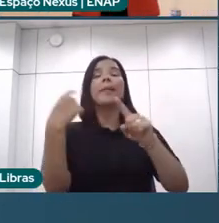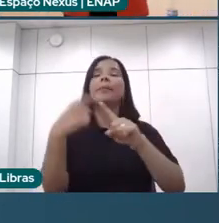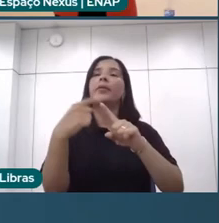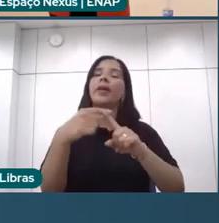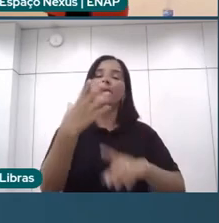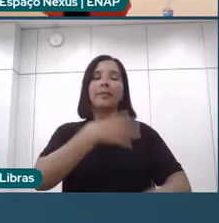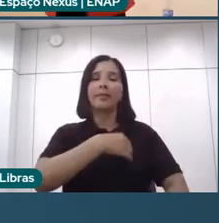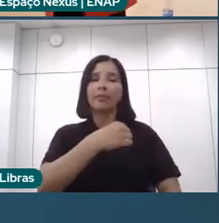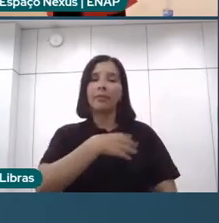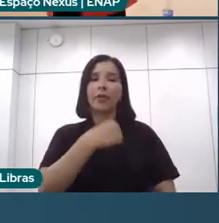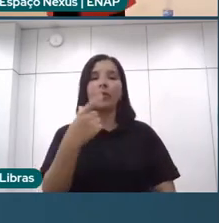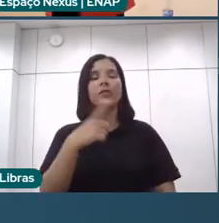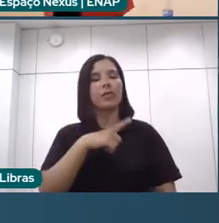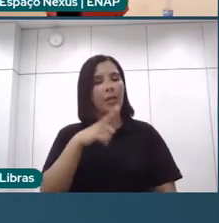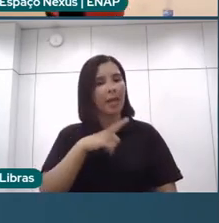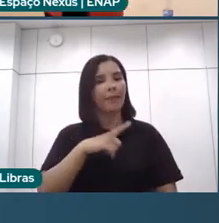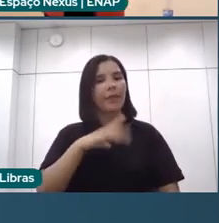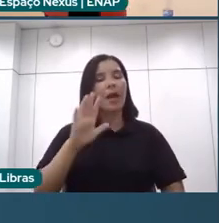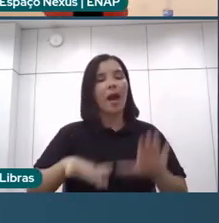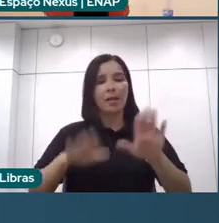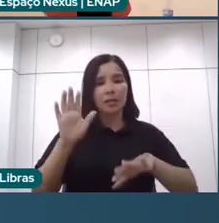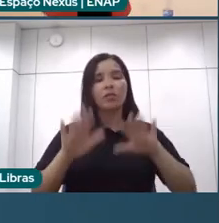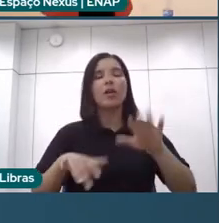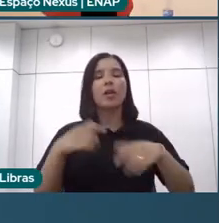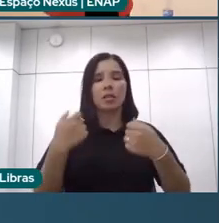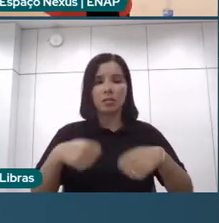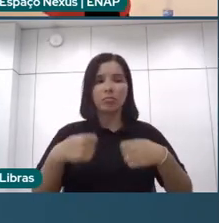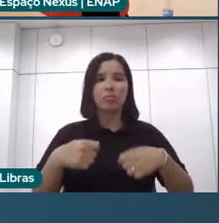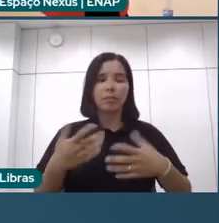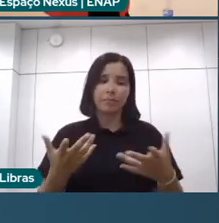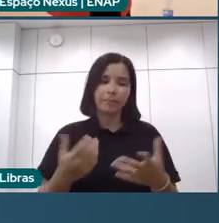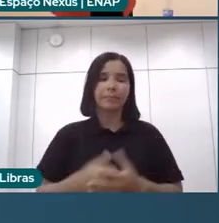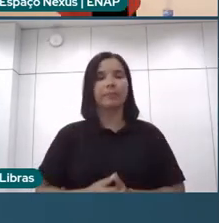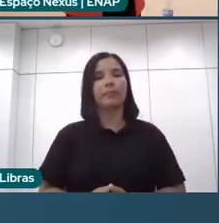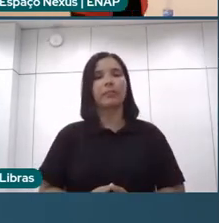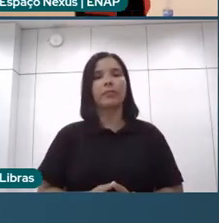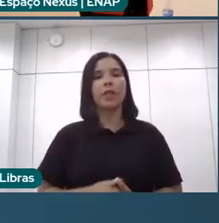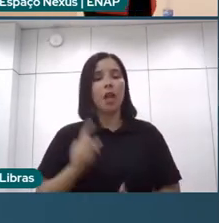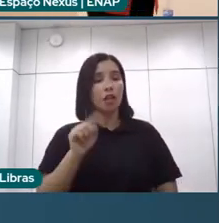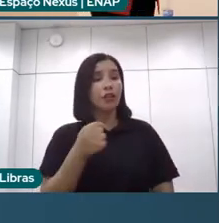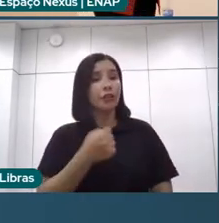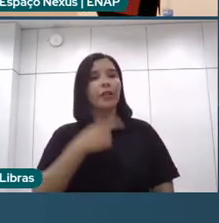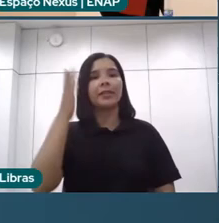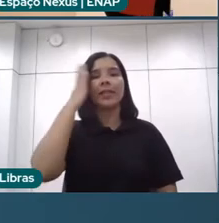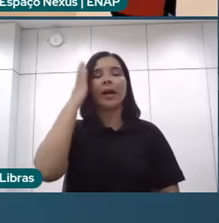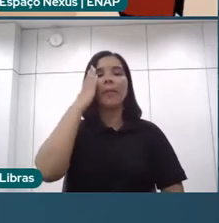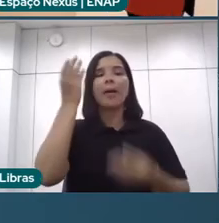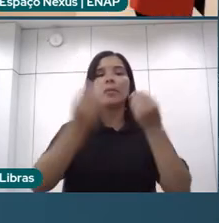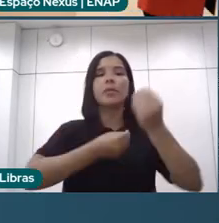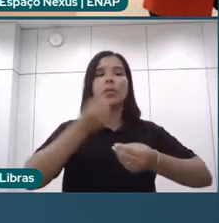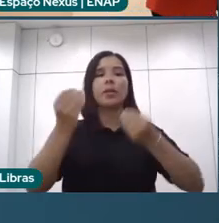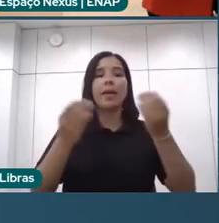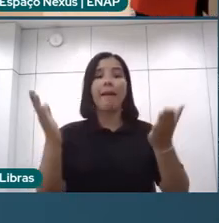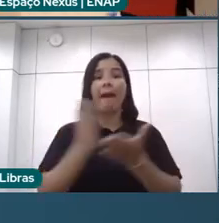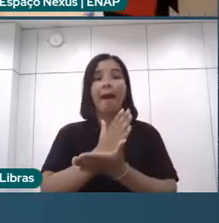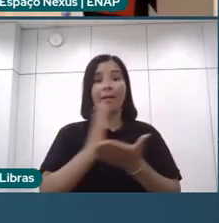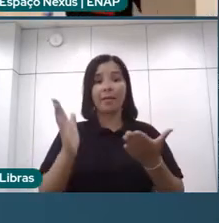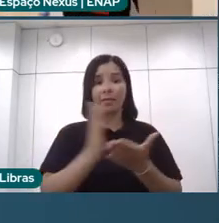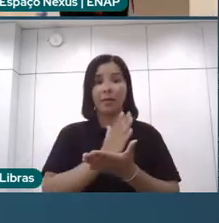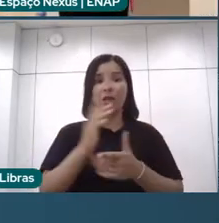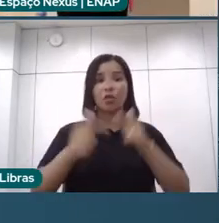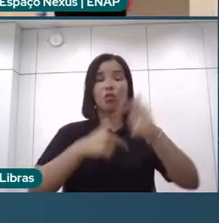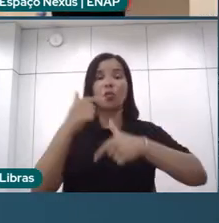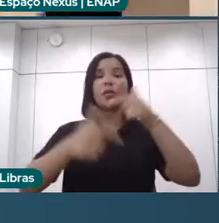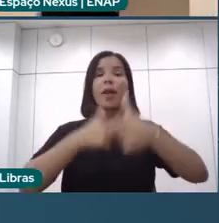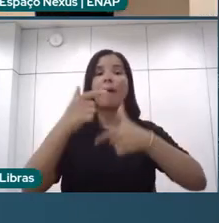lados. As que não são chamadas porque têm filhos, que não aceitam porque têm filhos, porque a gente sabe que muitas vezes o trabalho do